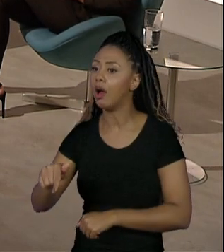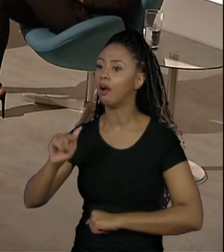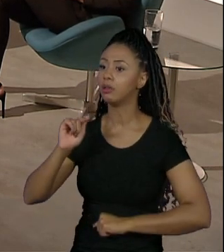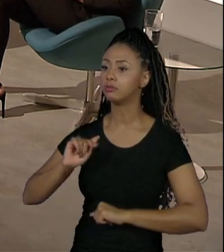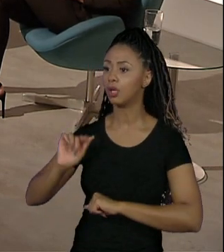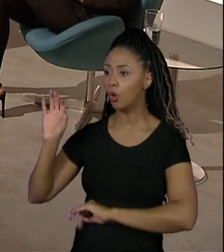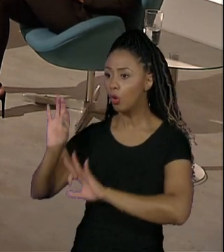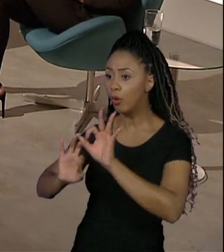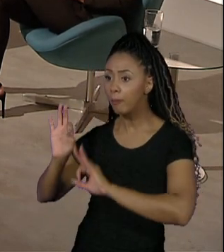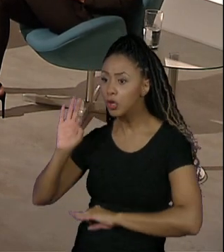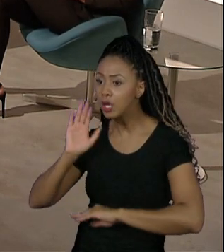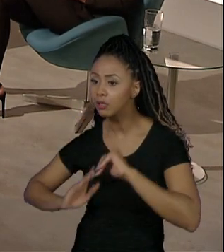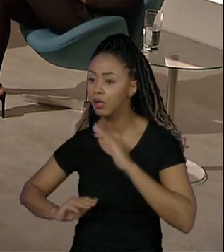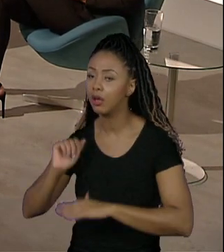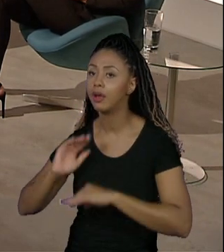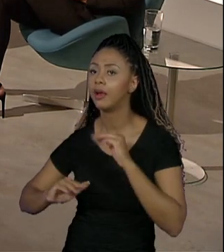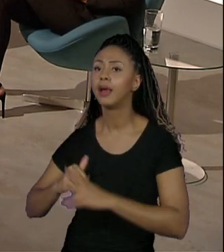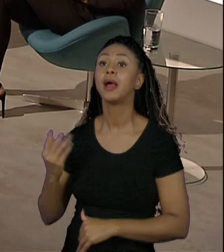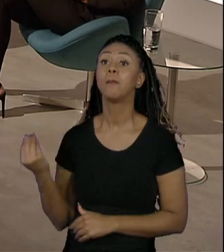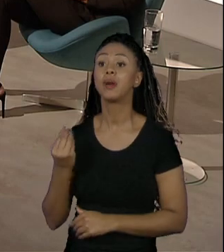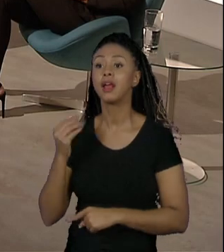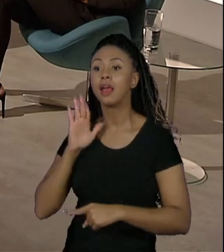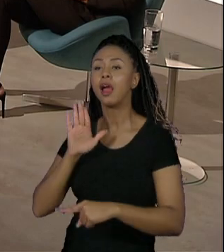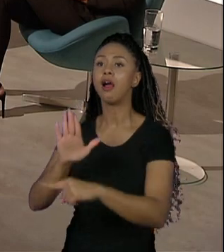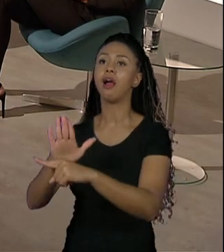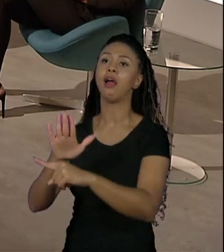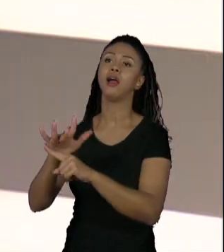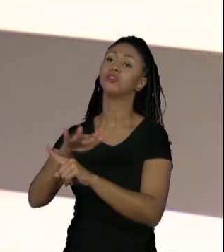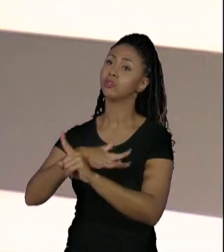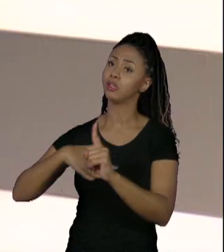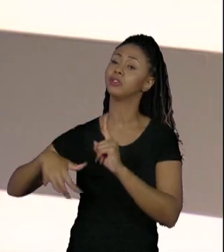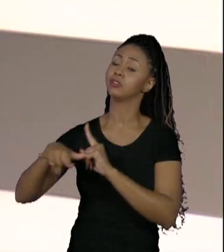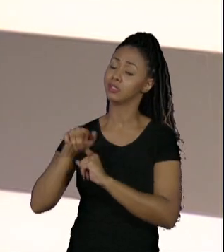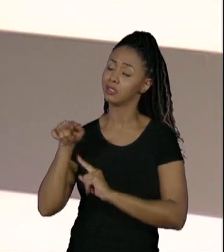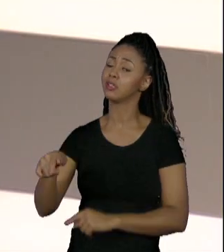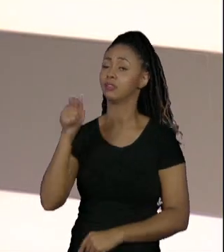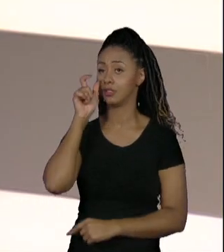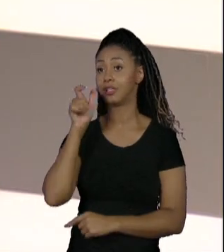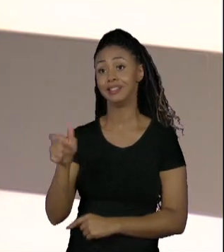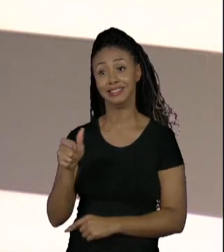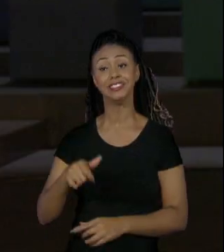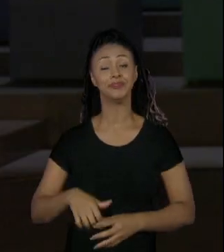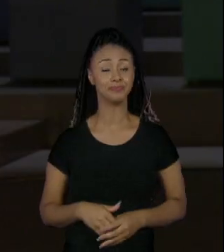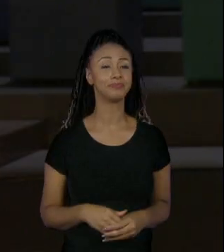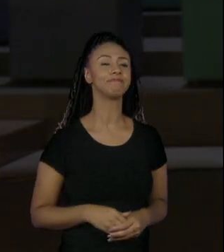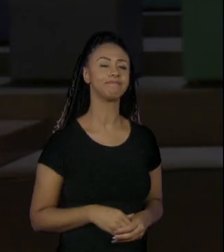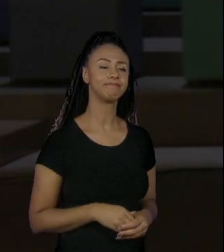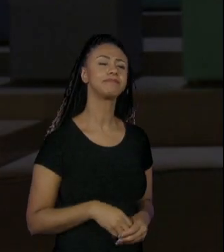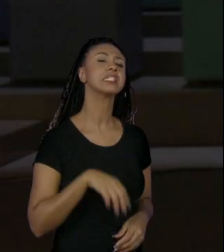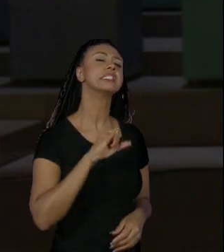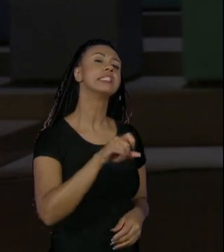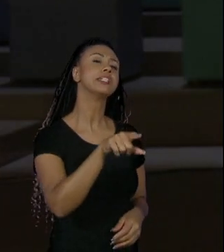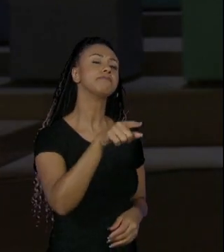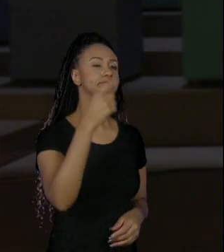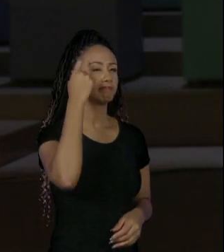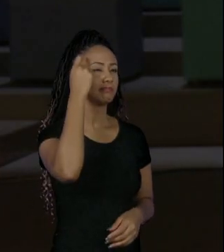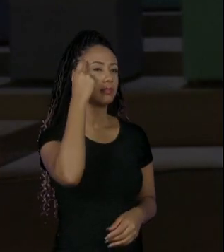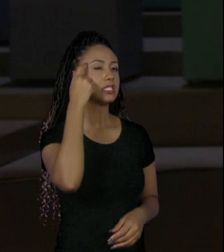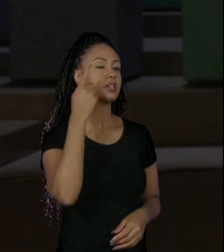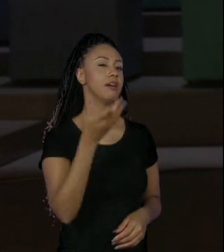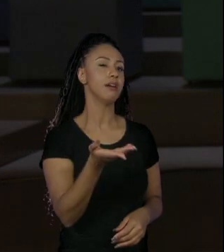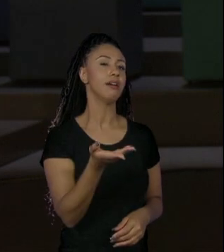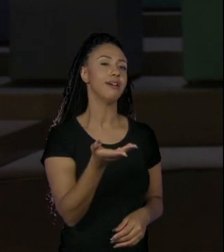também vão trazer benefícios aí à sociedade, né? E eu acho que isso é muito engrandecedor também. Se a gente for, inclusive, analisar